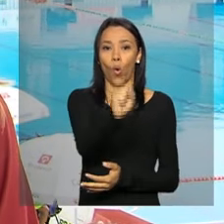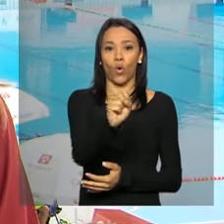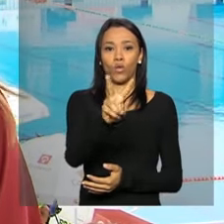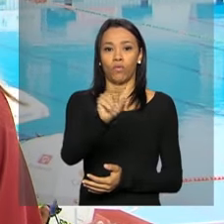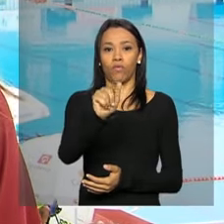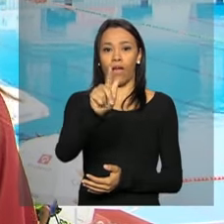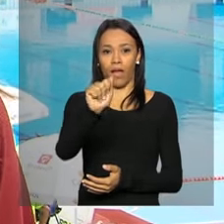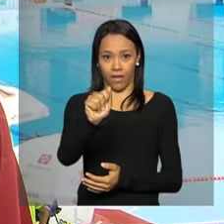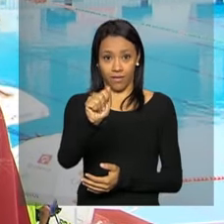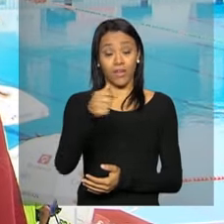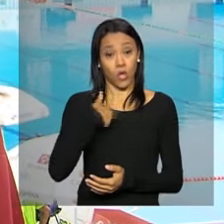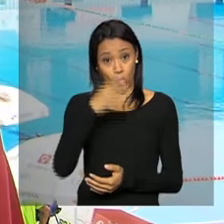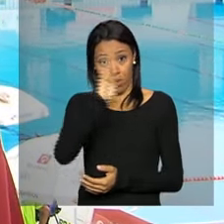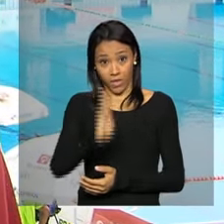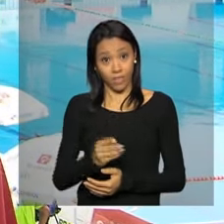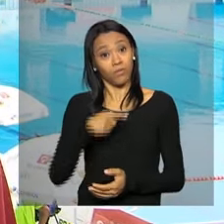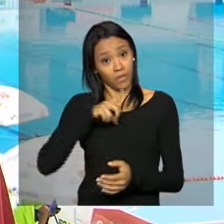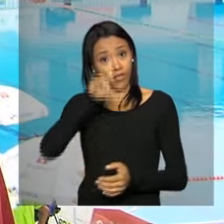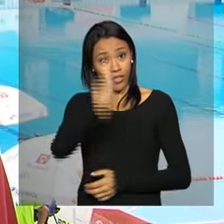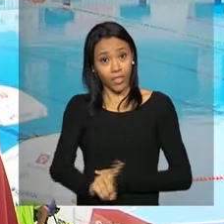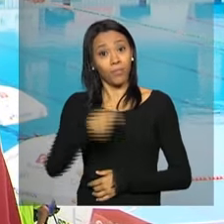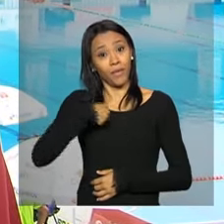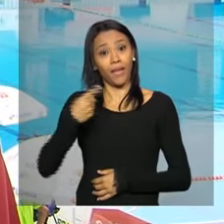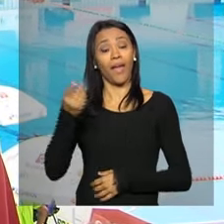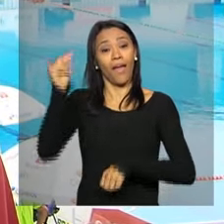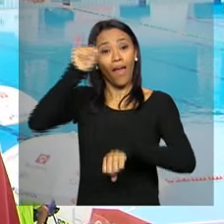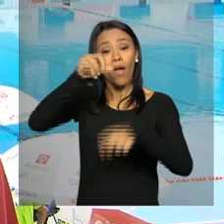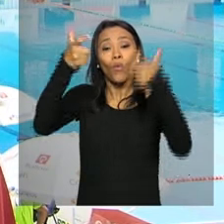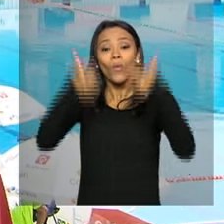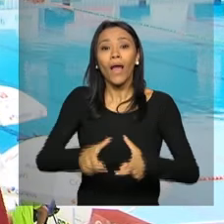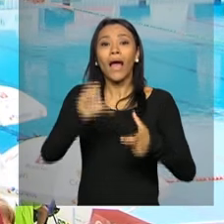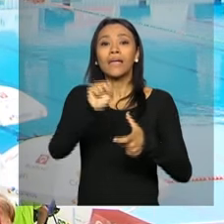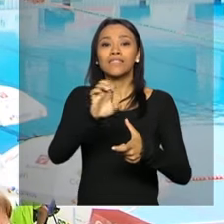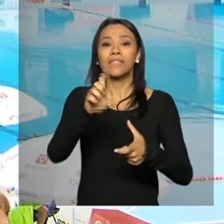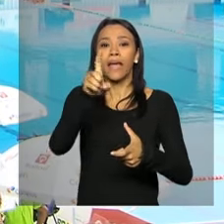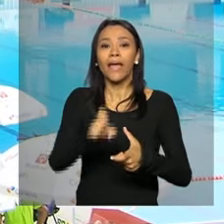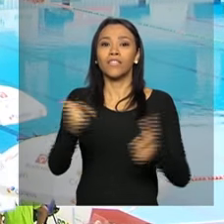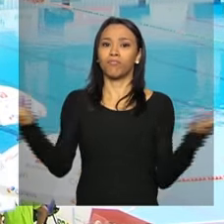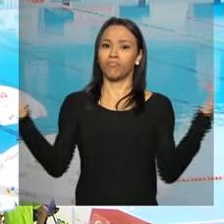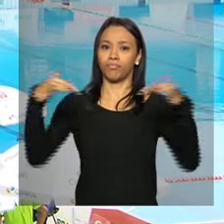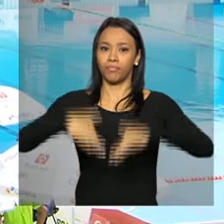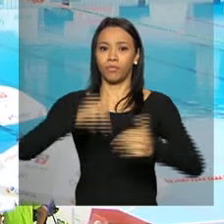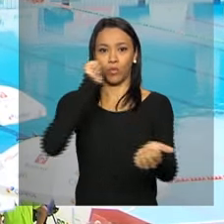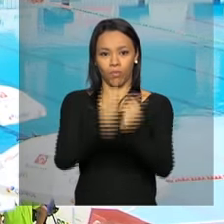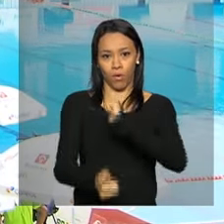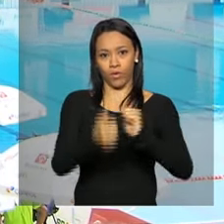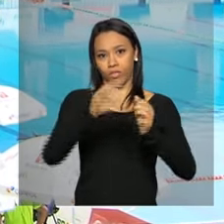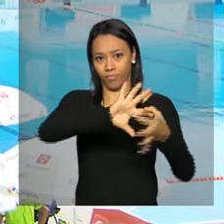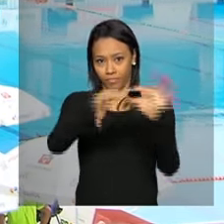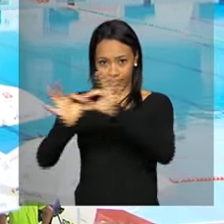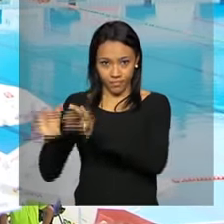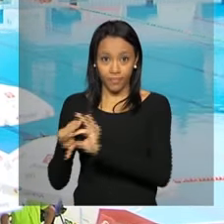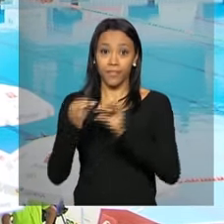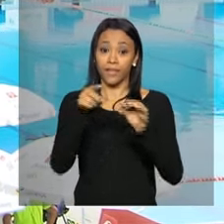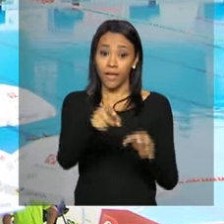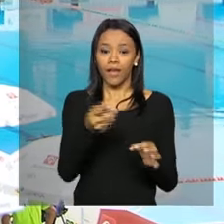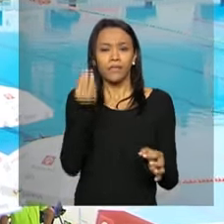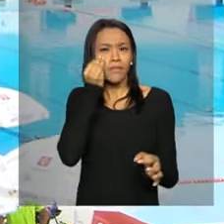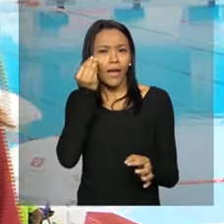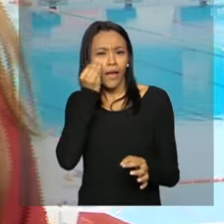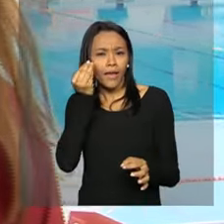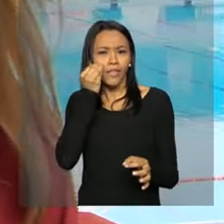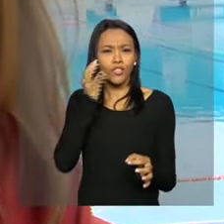tem o direito de participar porque é o país sede dos Jogos. A seleção brasileira, por isso, está bem tranquila aqui no evento teste, está apenas